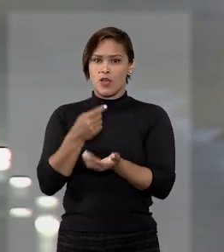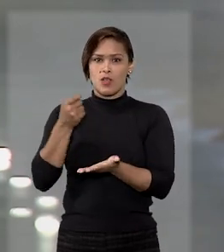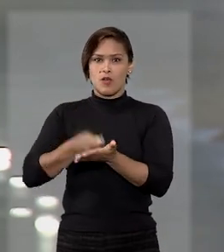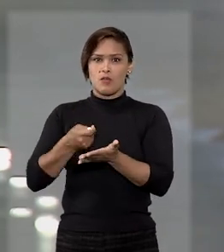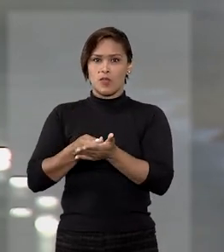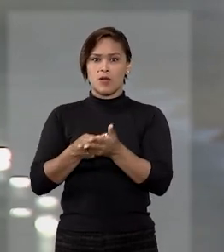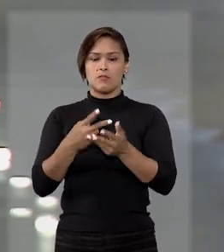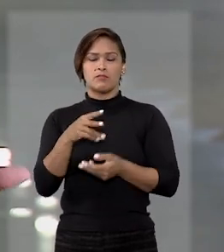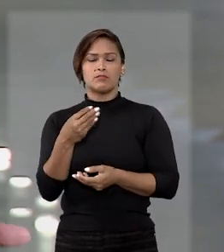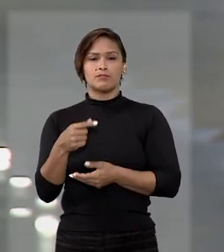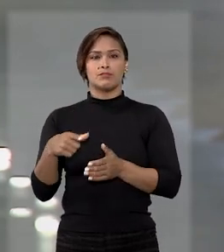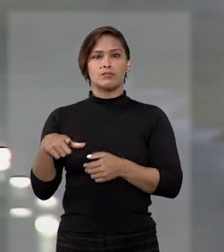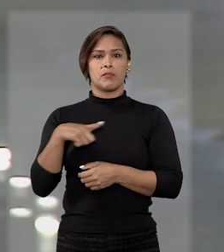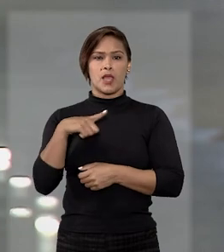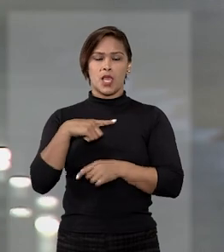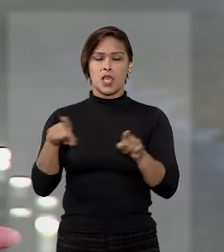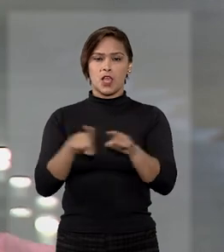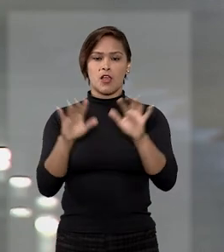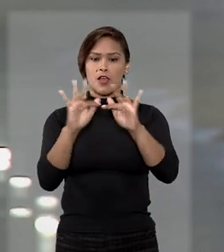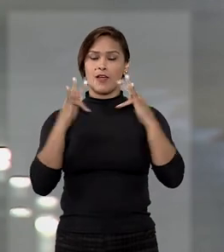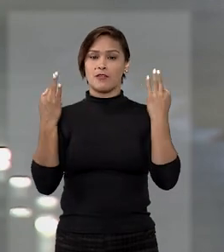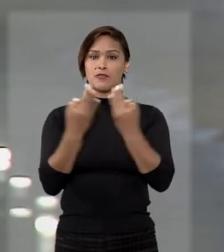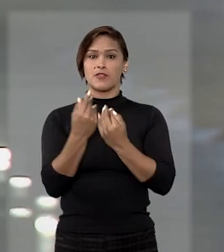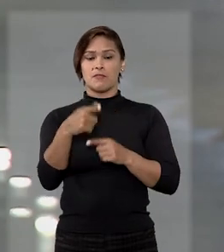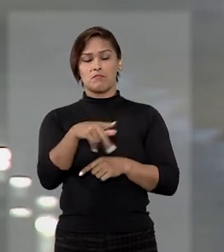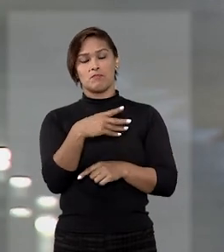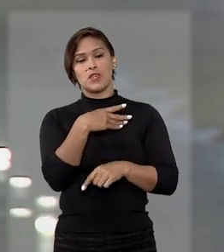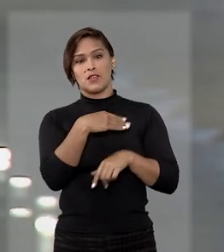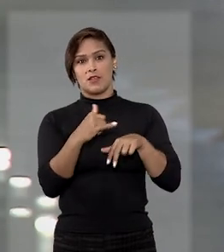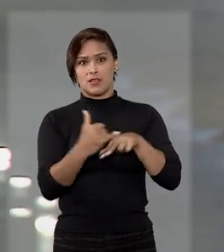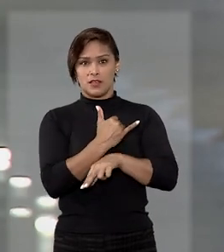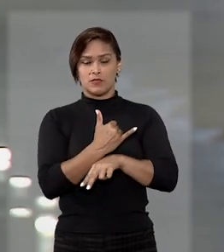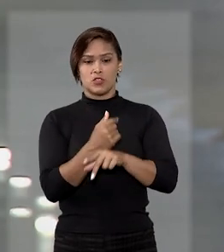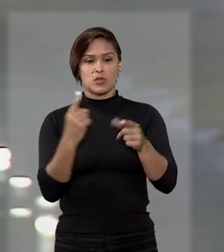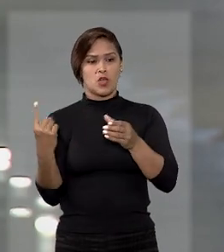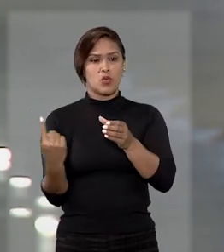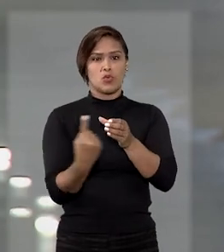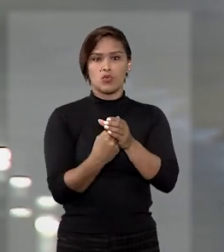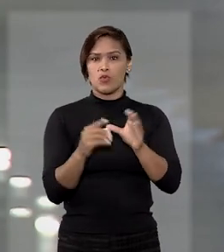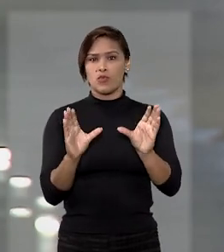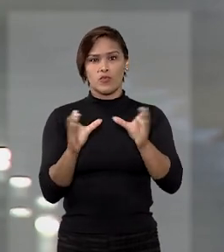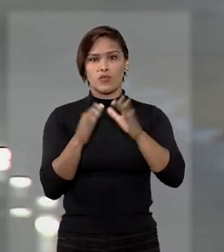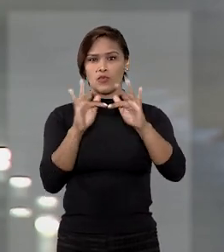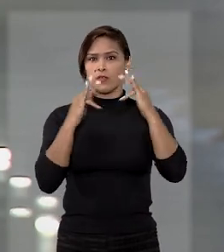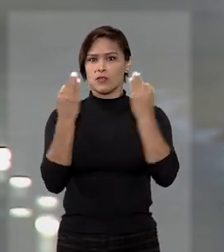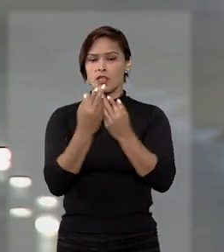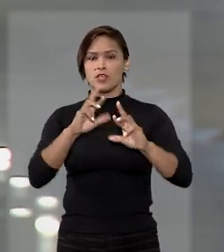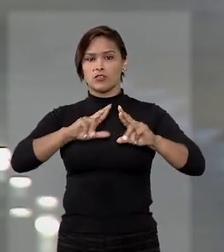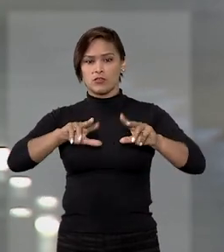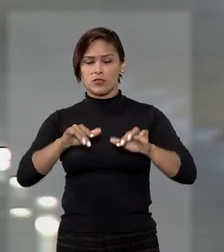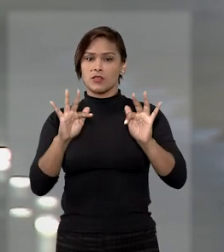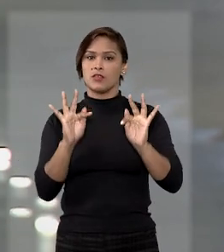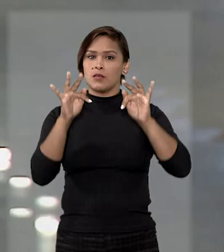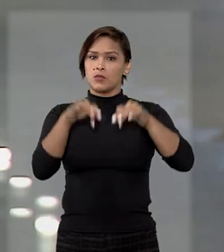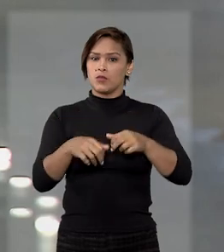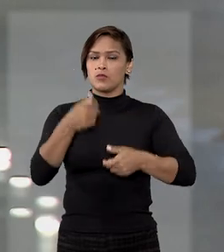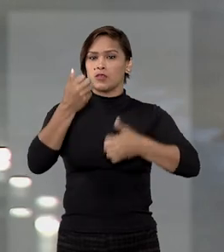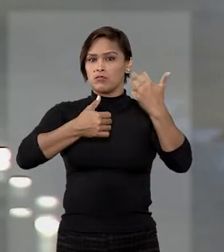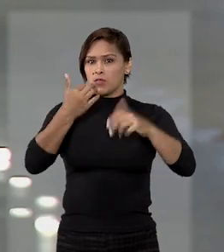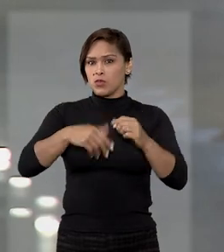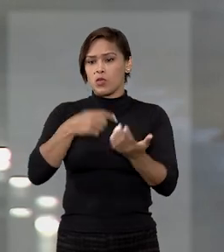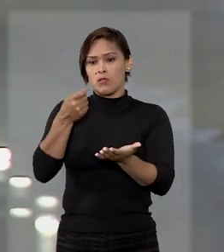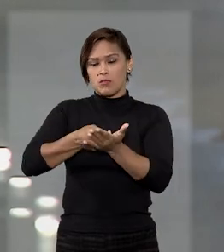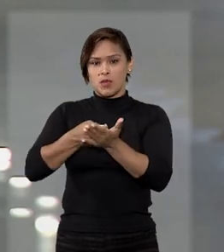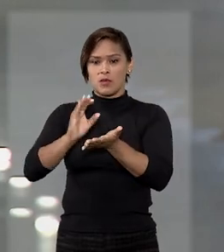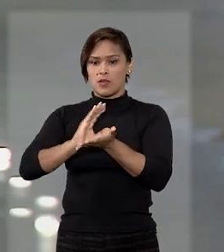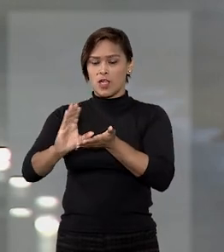indenização por dano presumido aos irmãos da vítima, já que não integram o mesmo núcleo familiar. Por fim, argumentou que